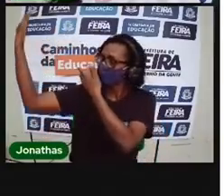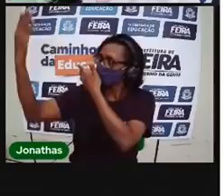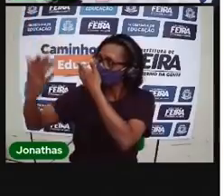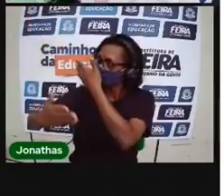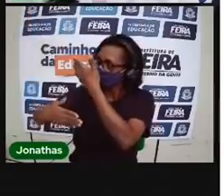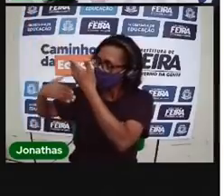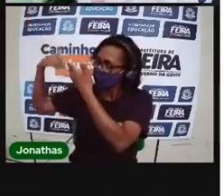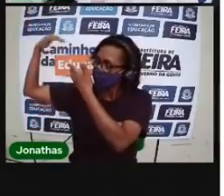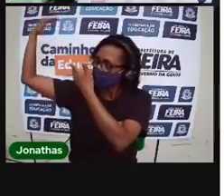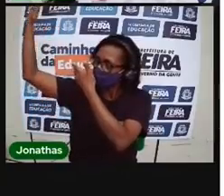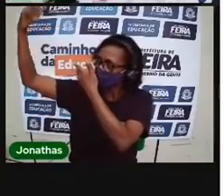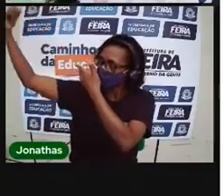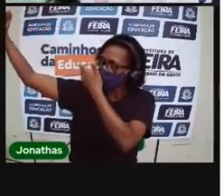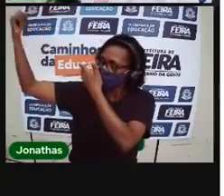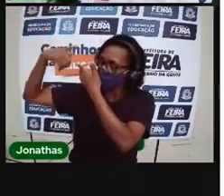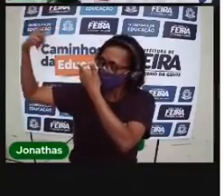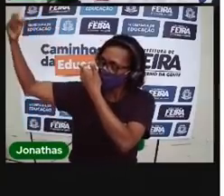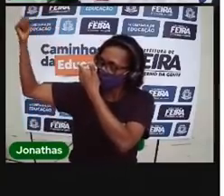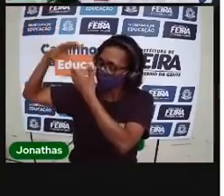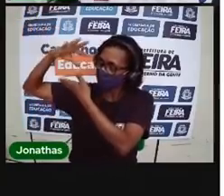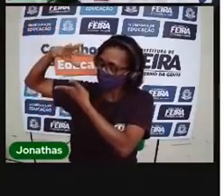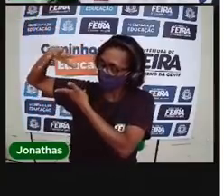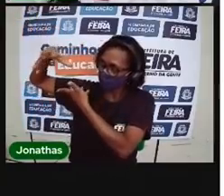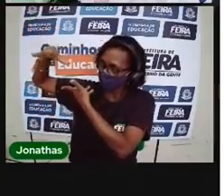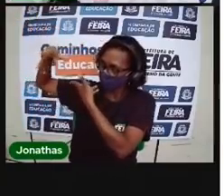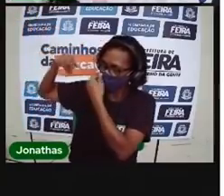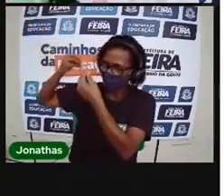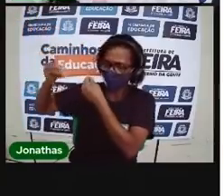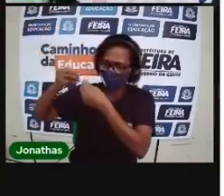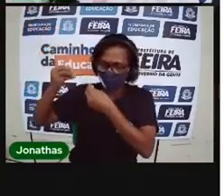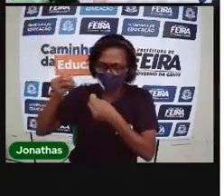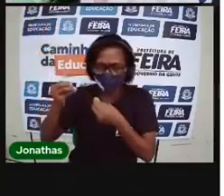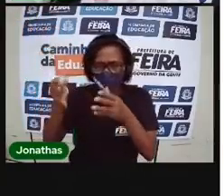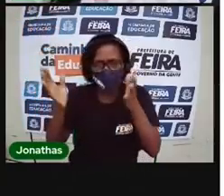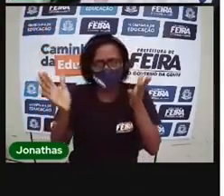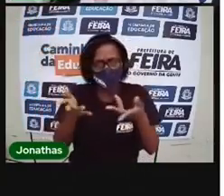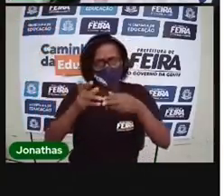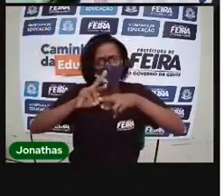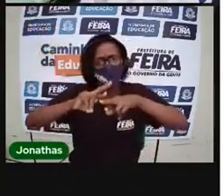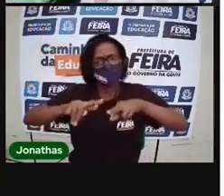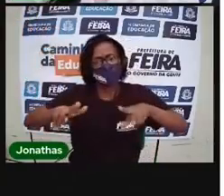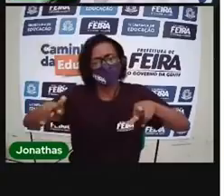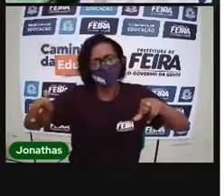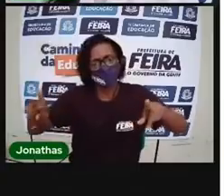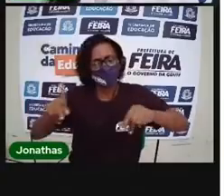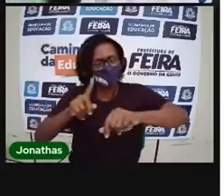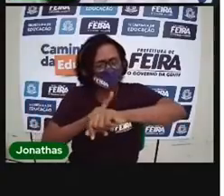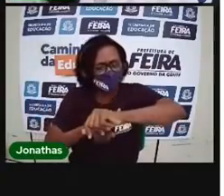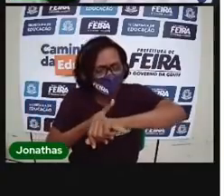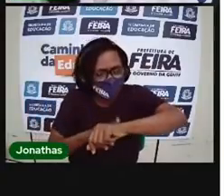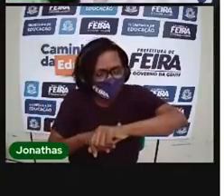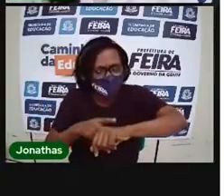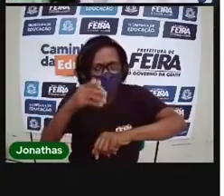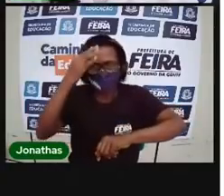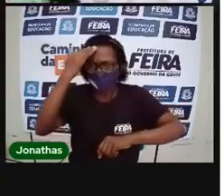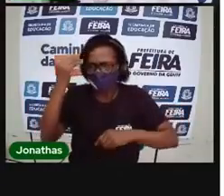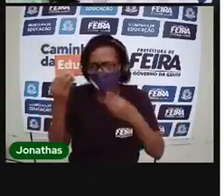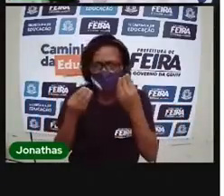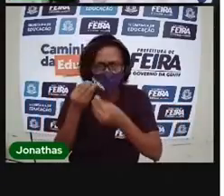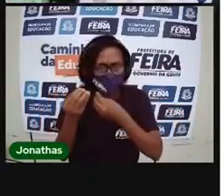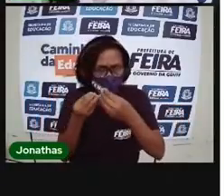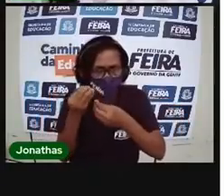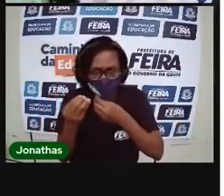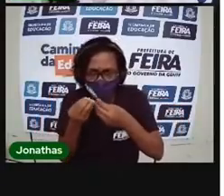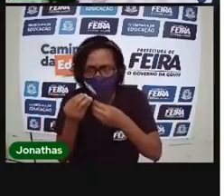conhecidos como os relógios solares. Atualmente, medir o tempo continua sendo uma